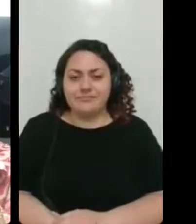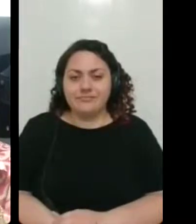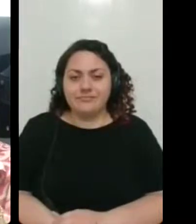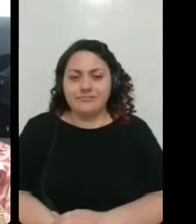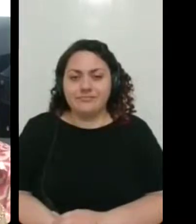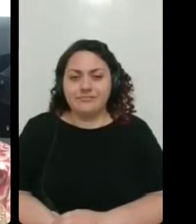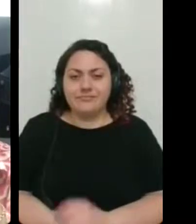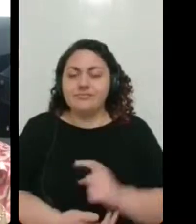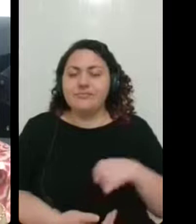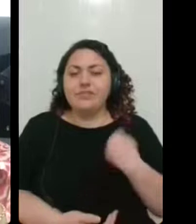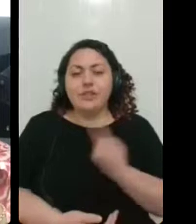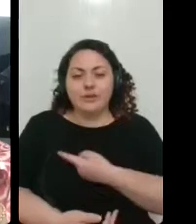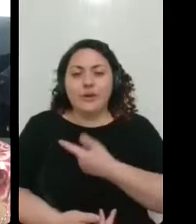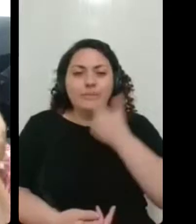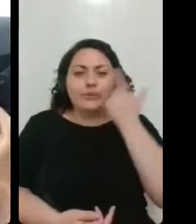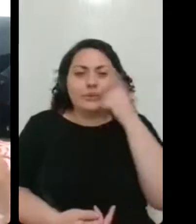as dificuldades